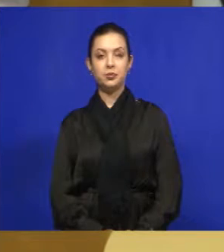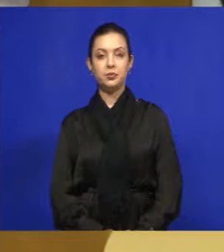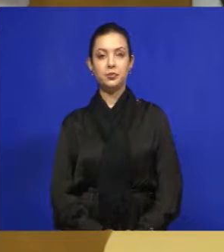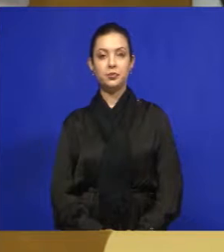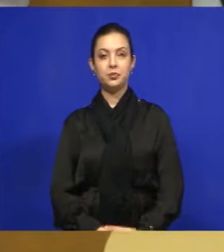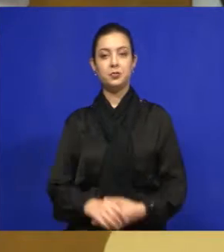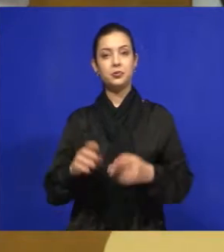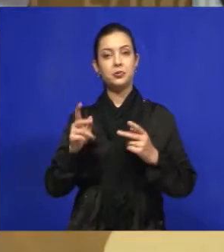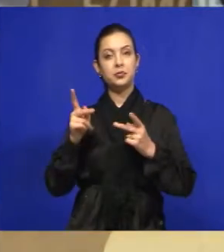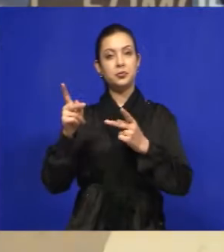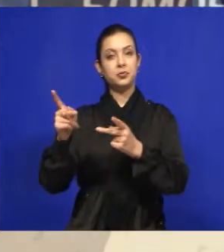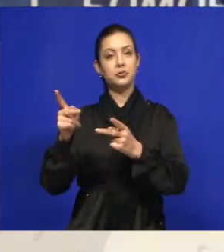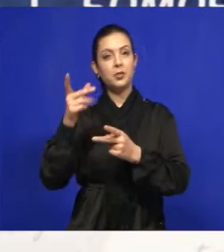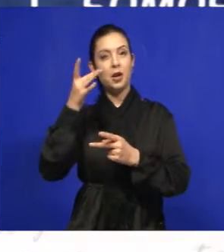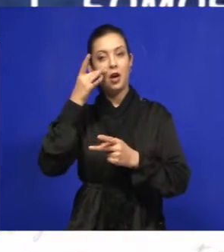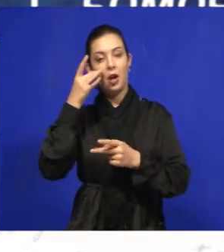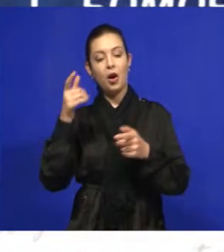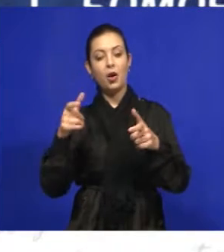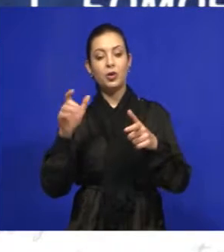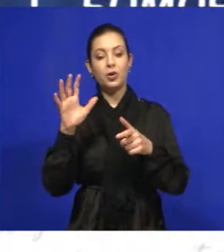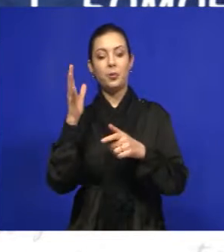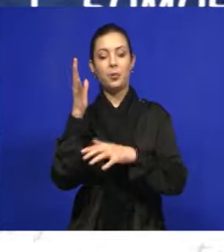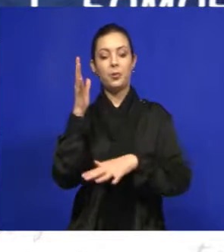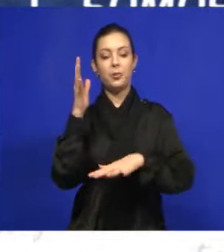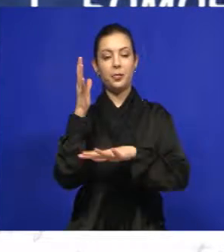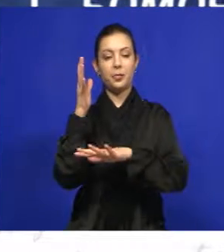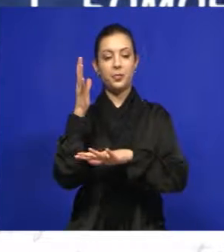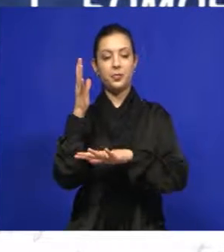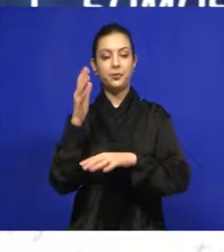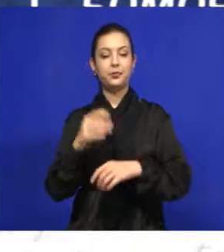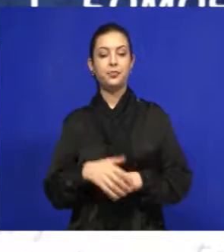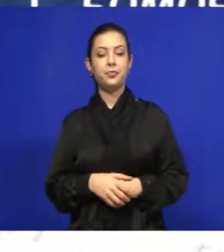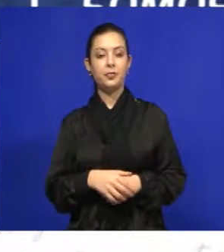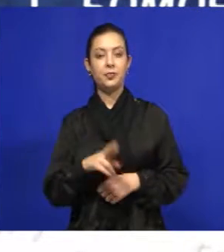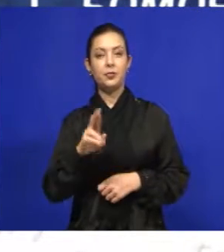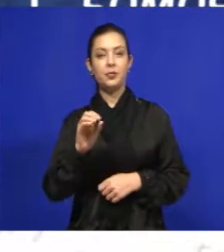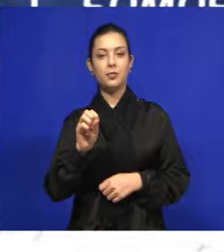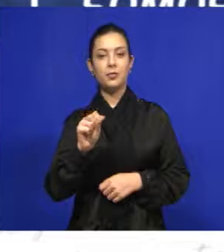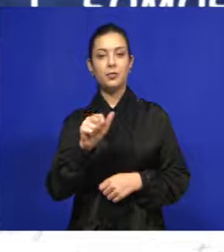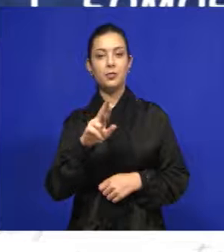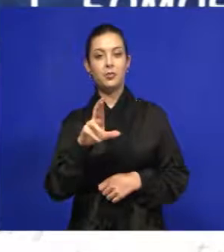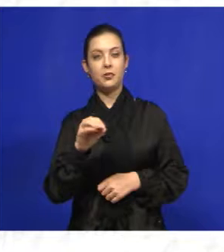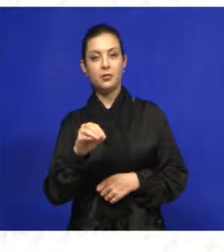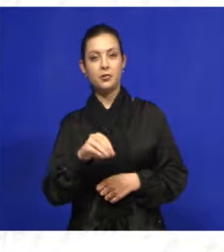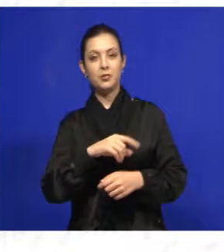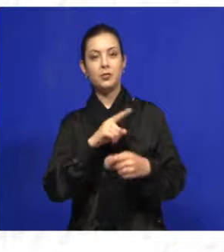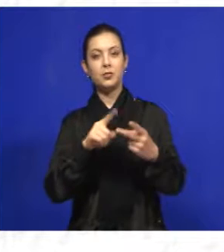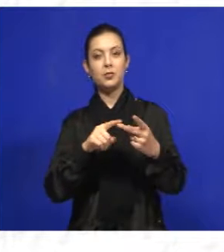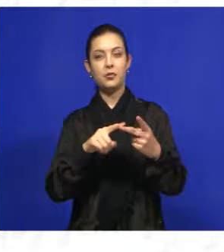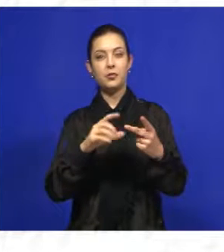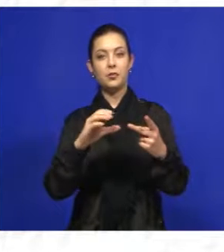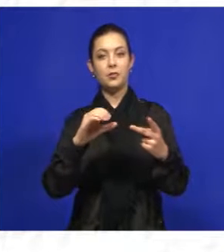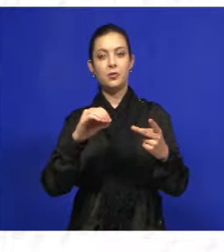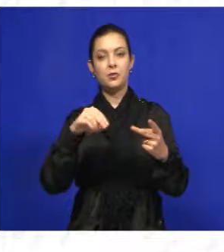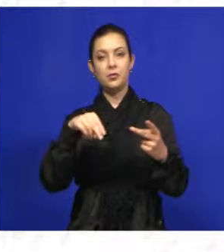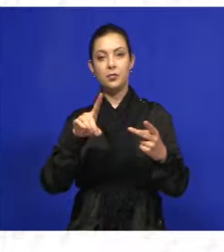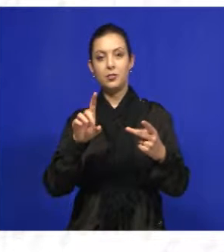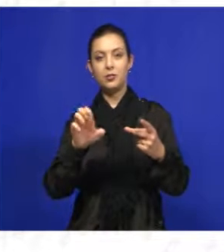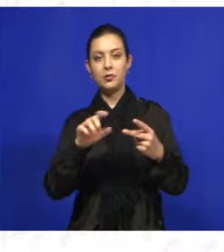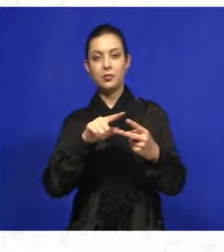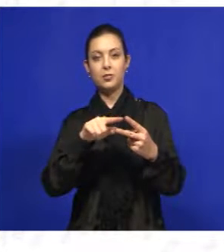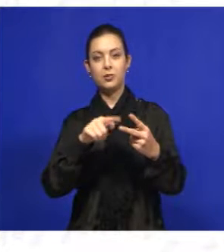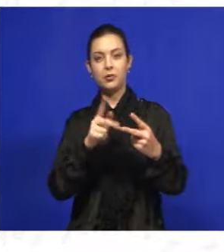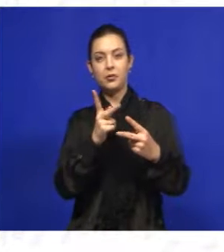visitando as praças... Praça do Rosário e a Praça Conde Frontin, onde nós pudemos